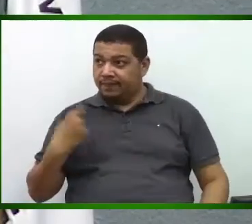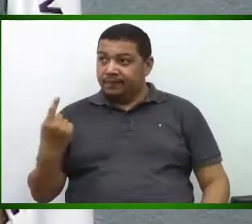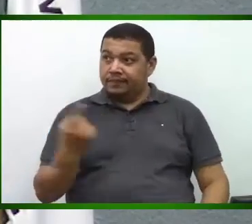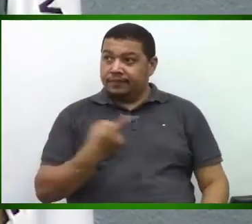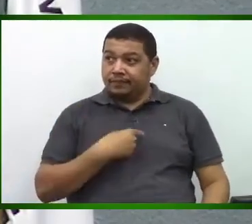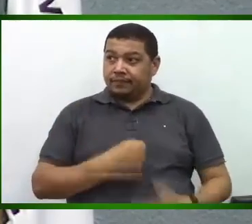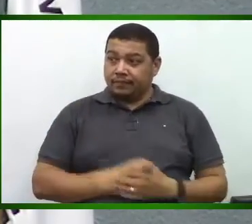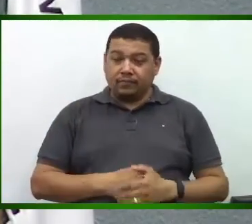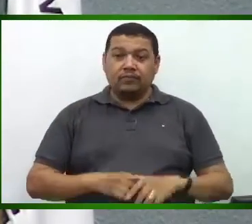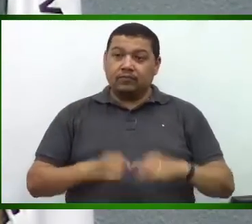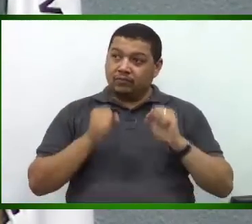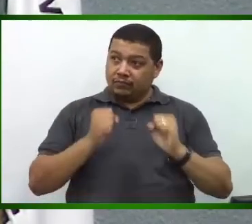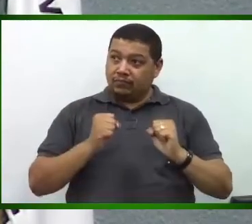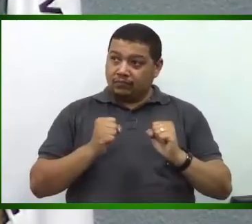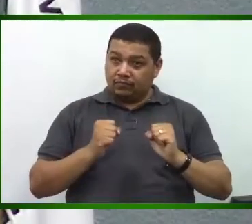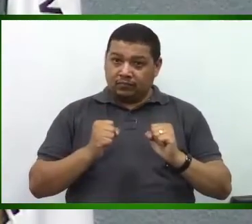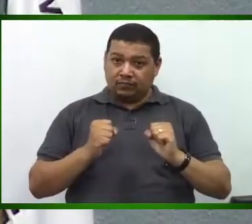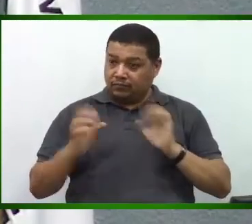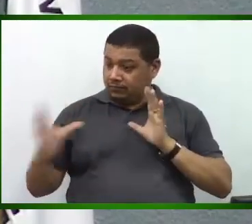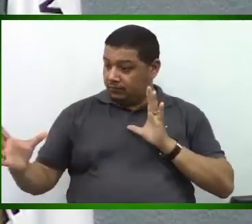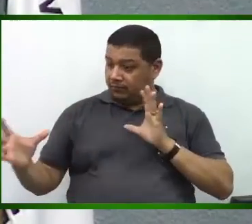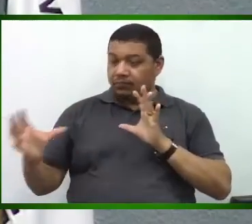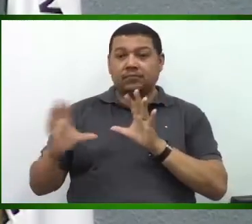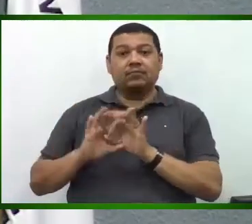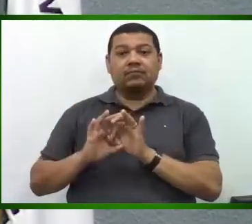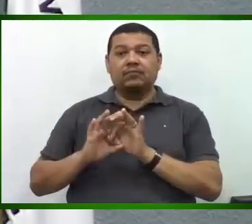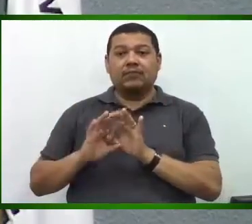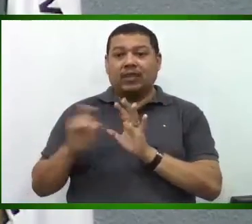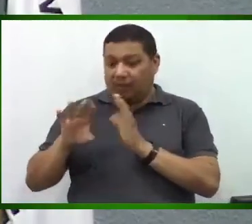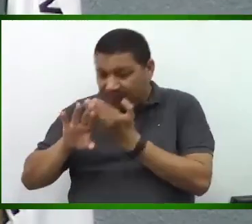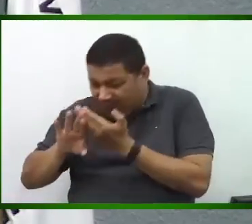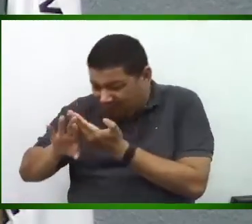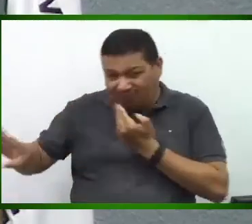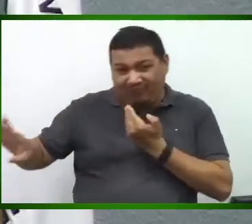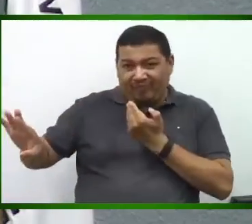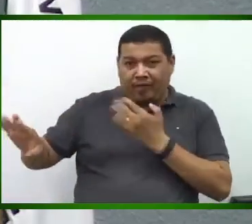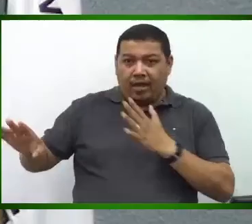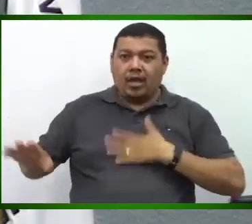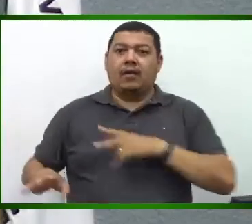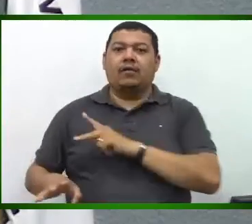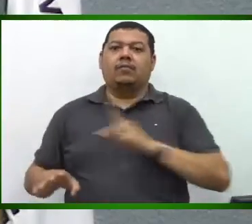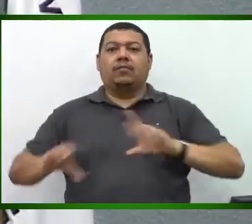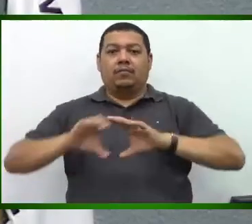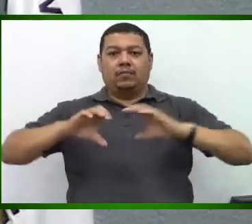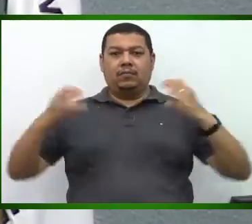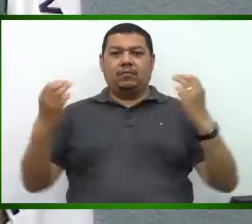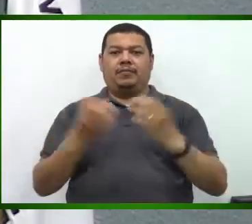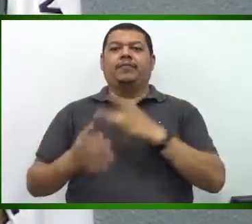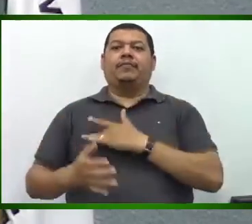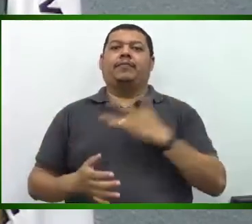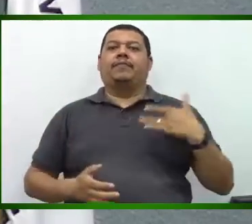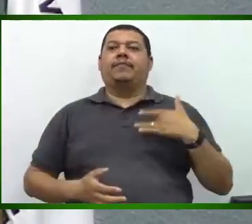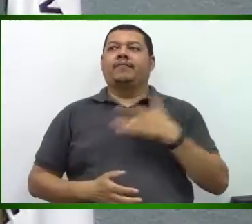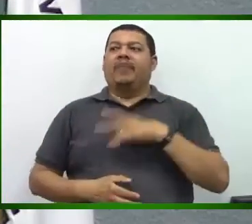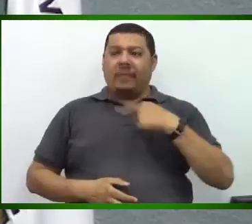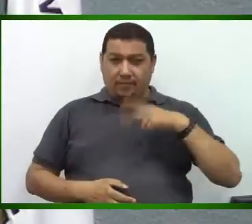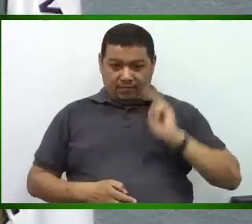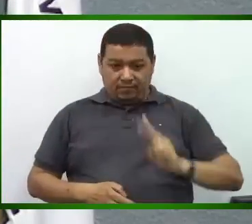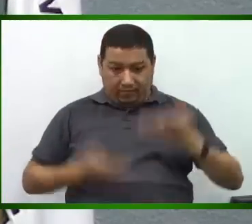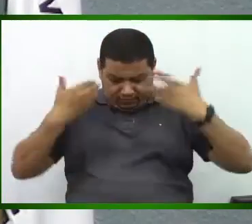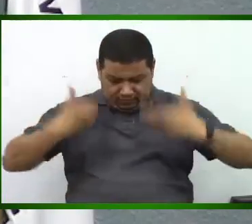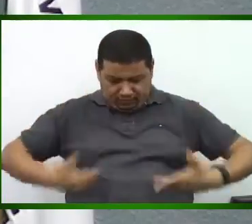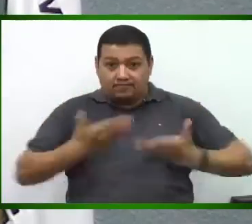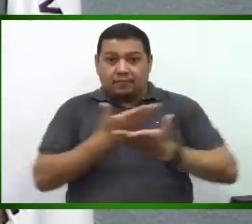podemos unir forças e não dividir. Eu, como presidente da Comissão de Saúde, estou sempre à